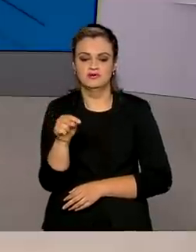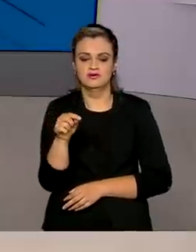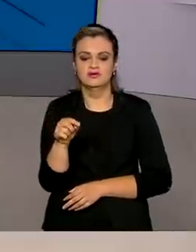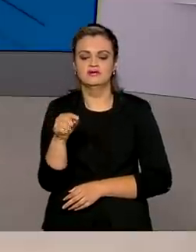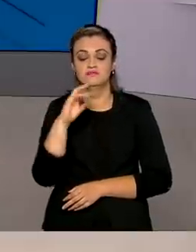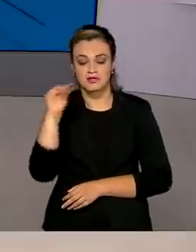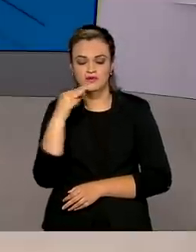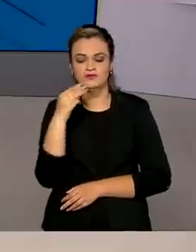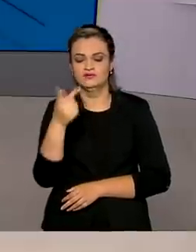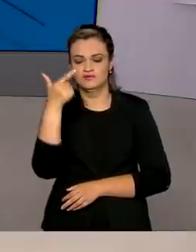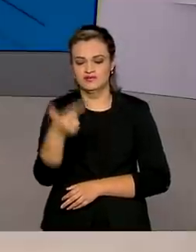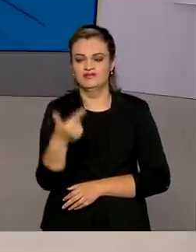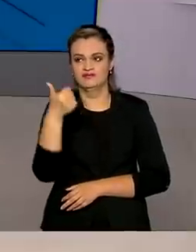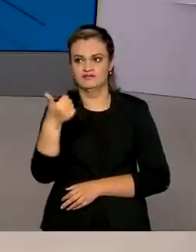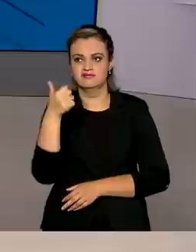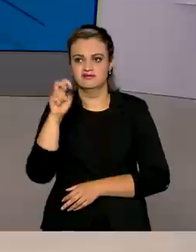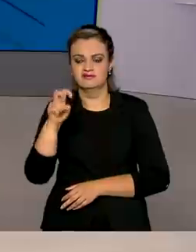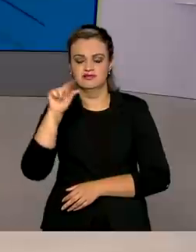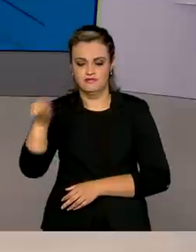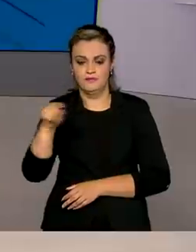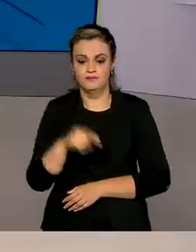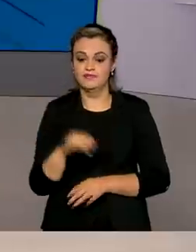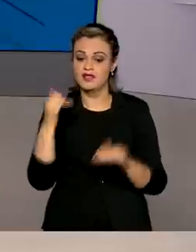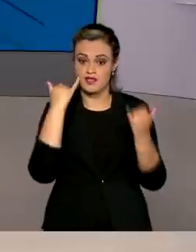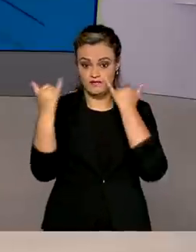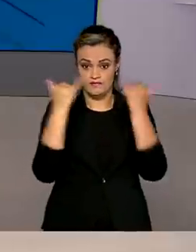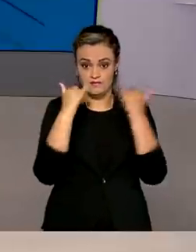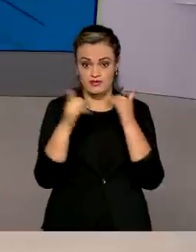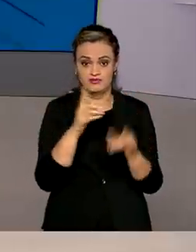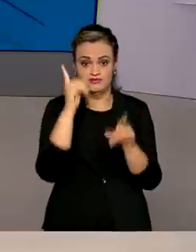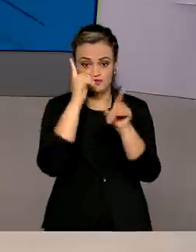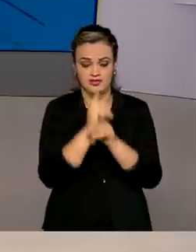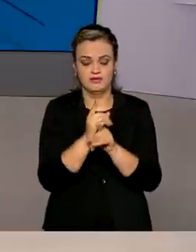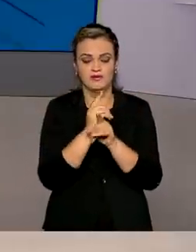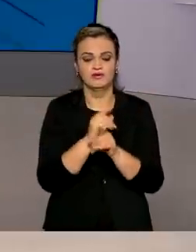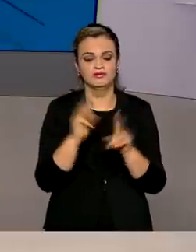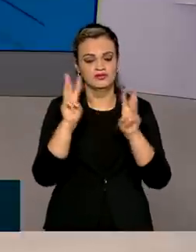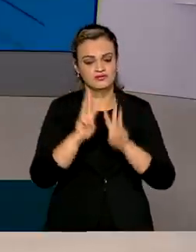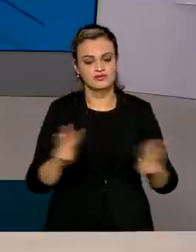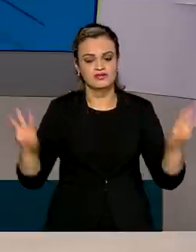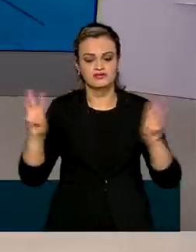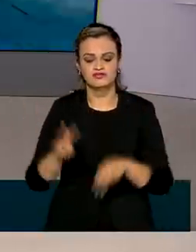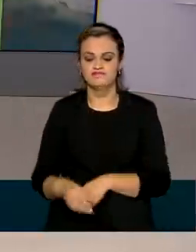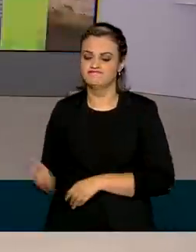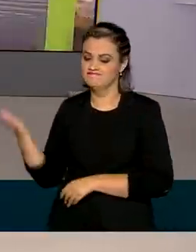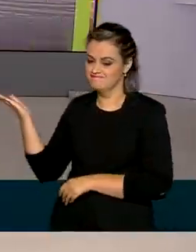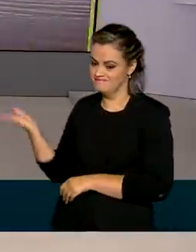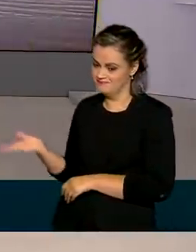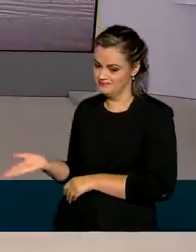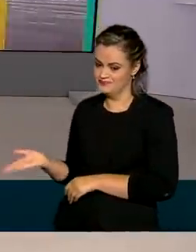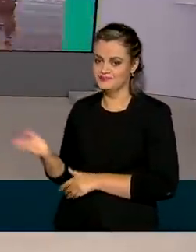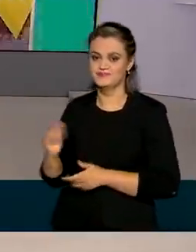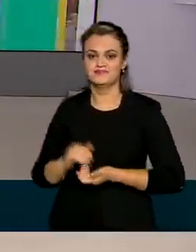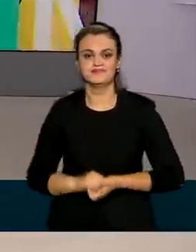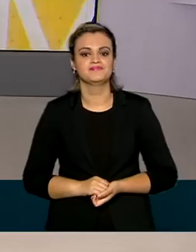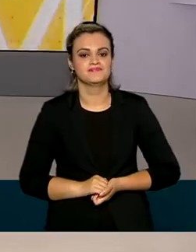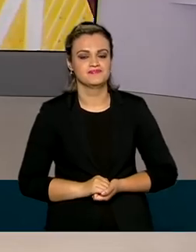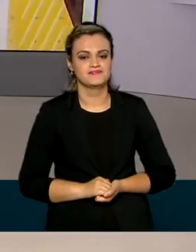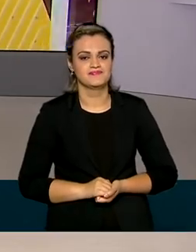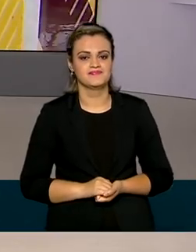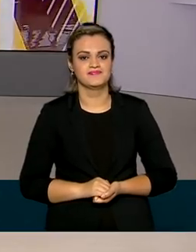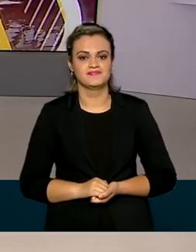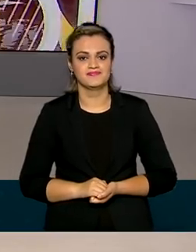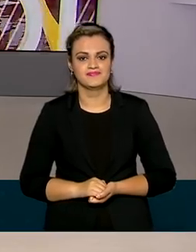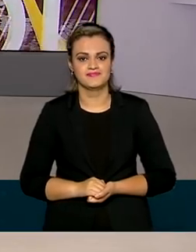.215.000. Todas essas informações você pode encontrar no site localizassus.saude.gov